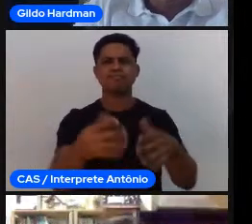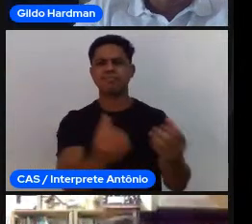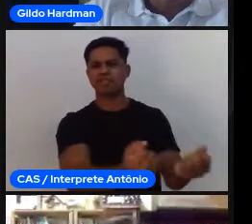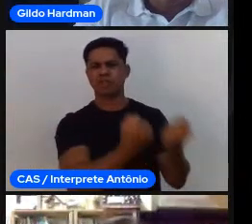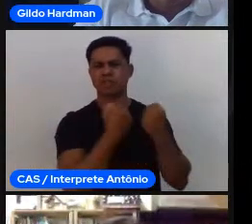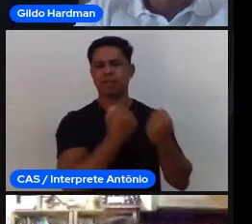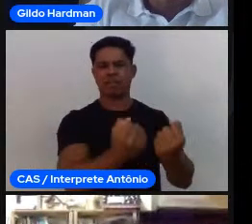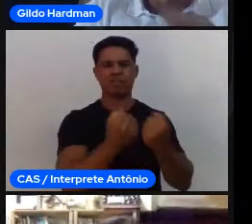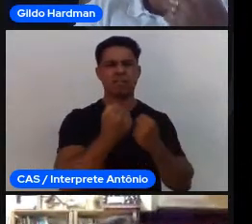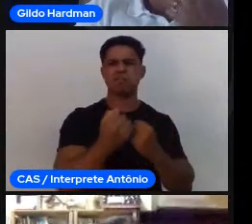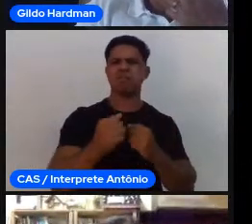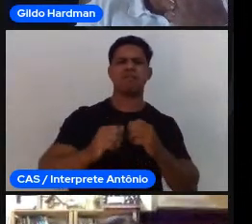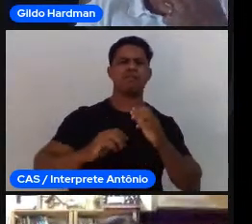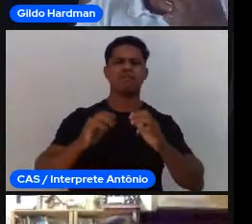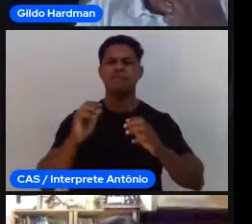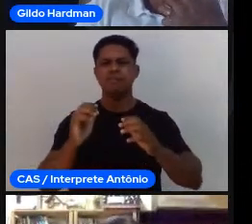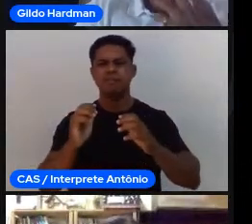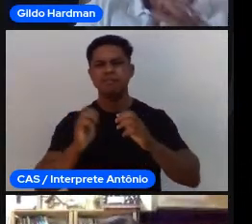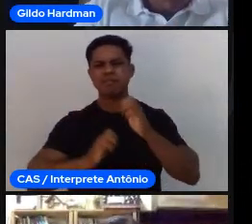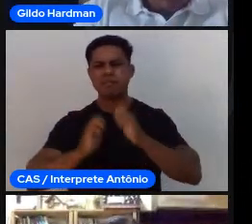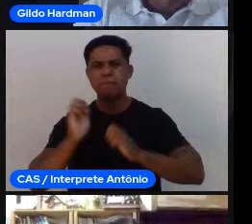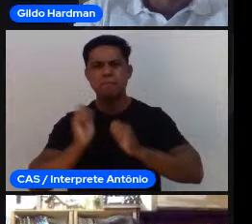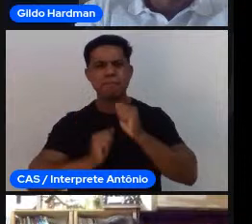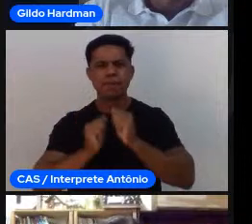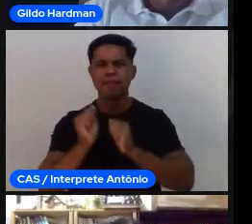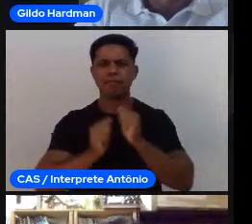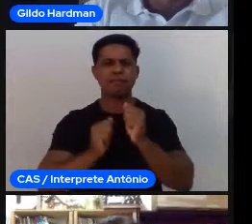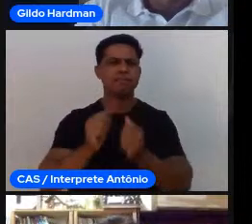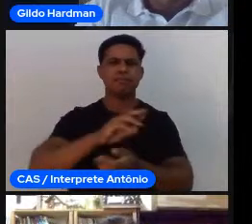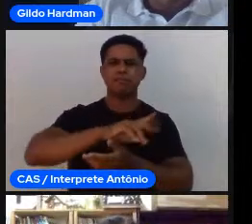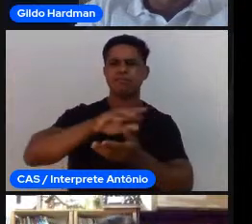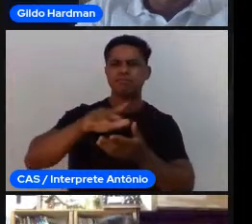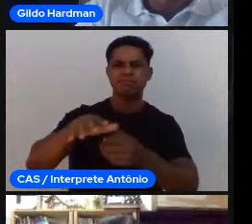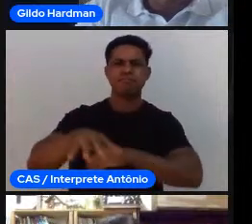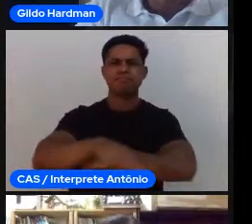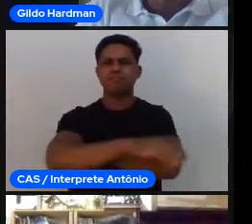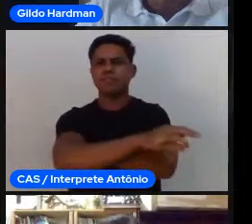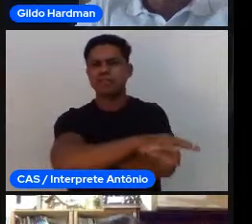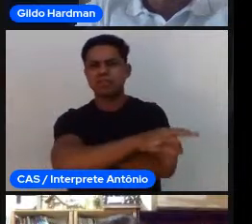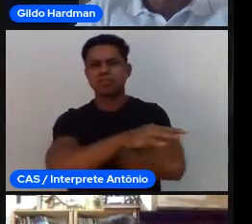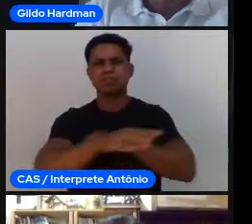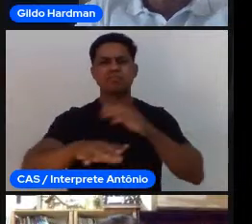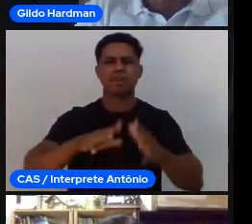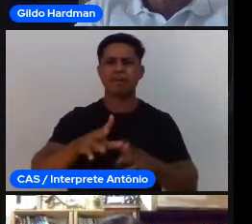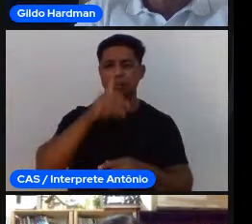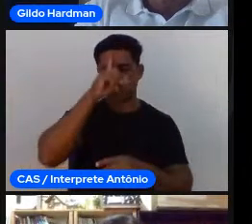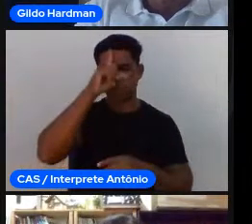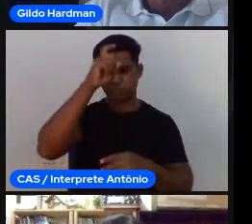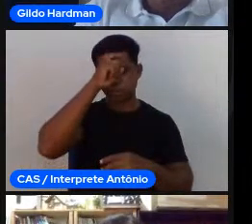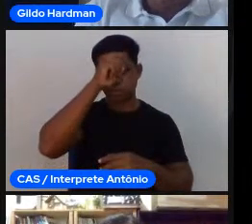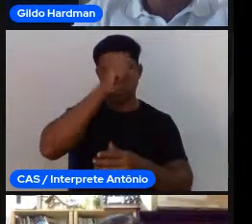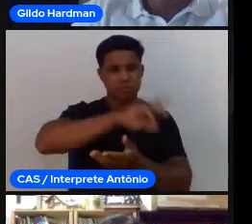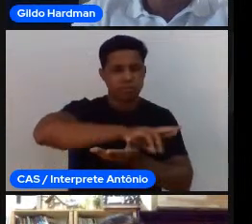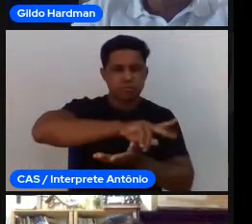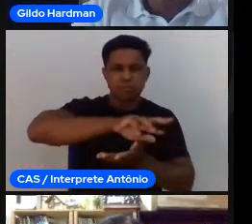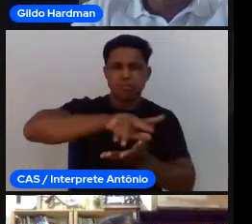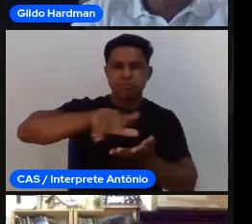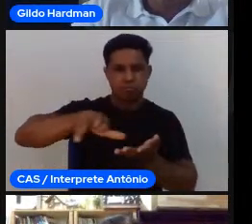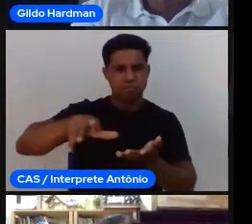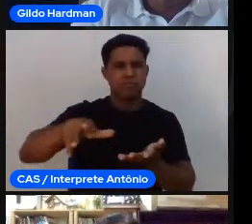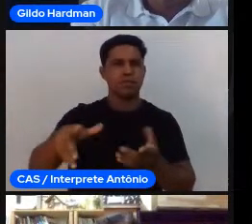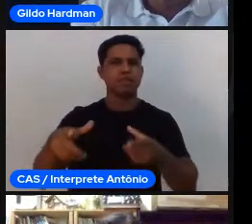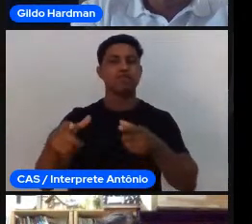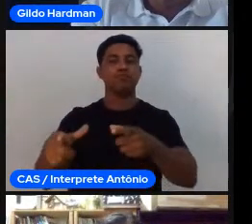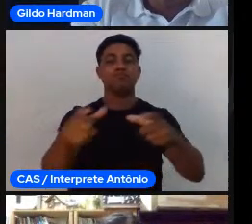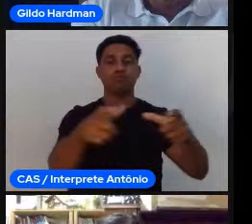empresas, ONGs, complexos esportivos, praças públicas, hospitais. O esporte está em todos esses ambientes e